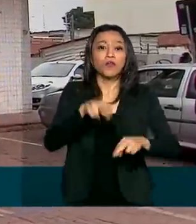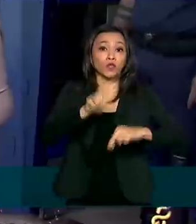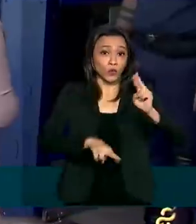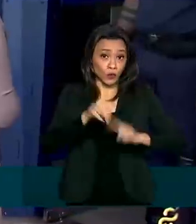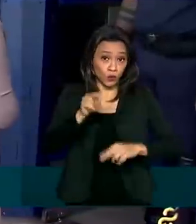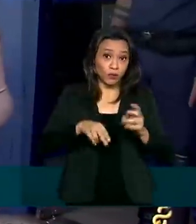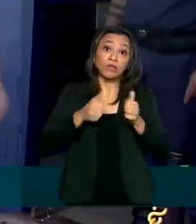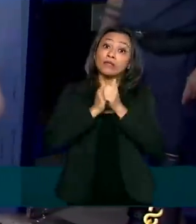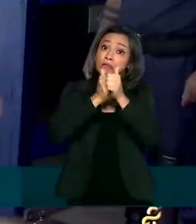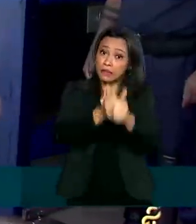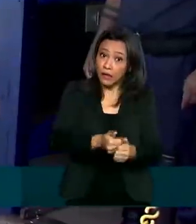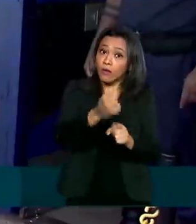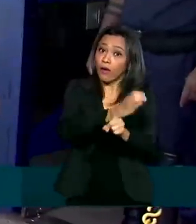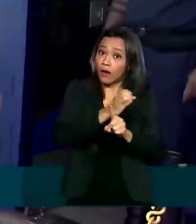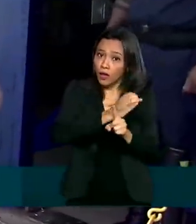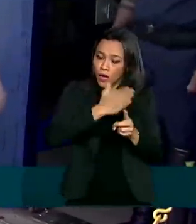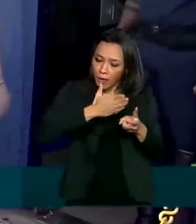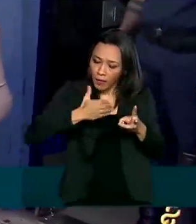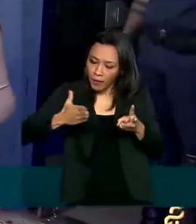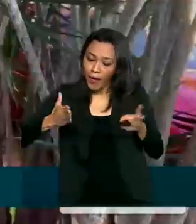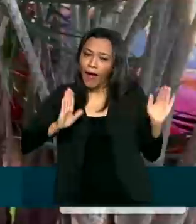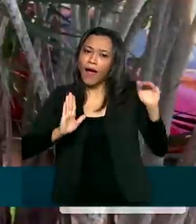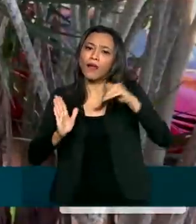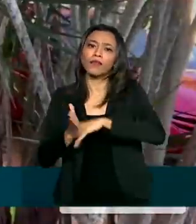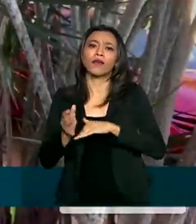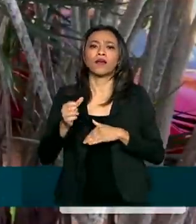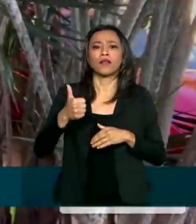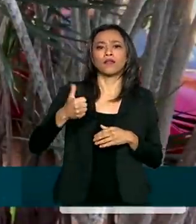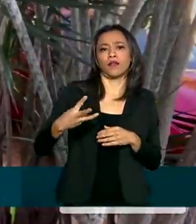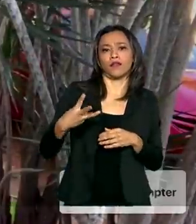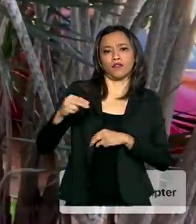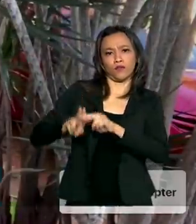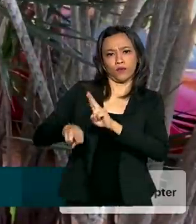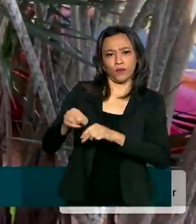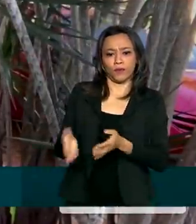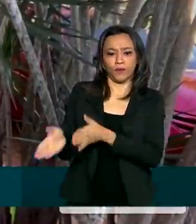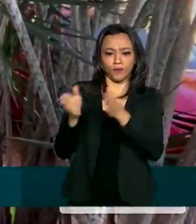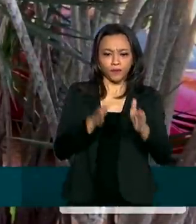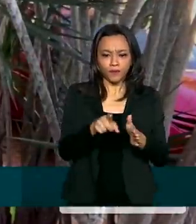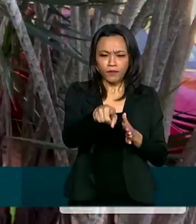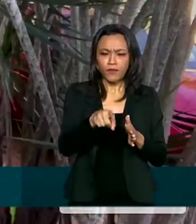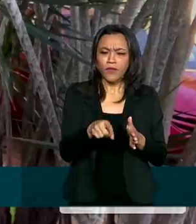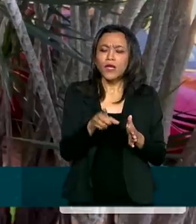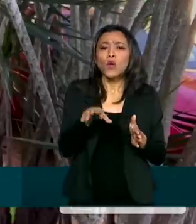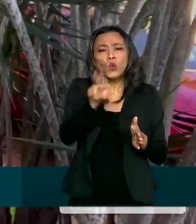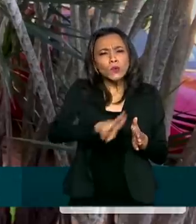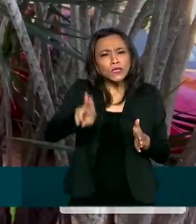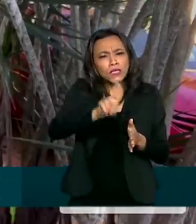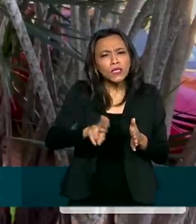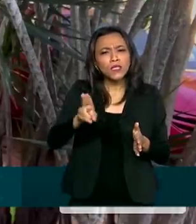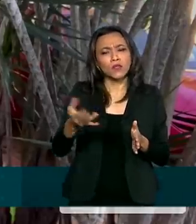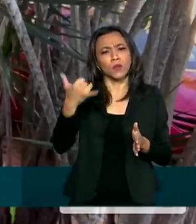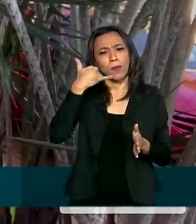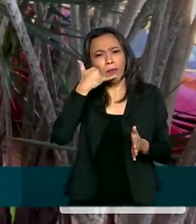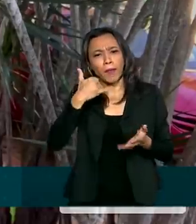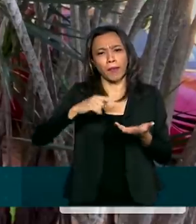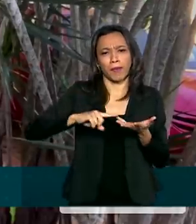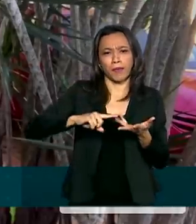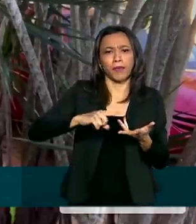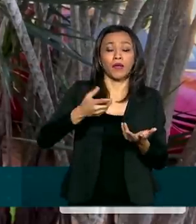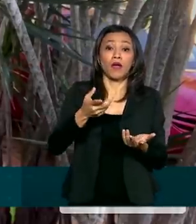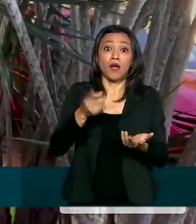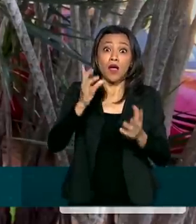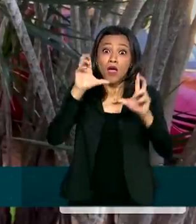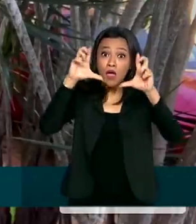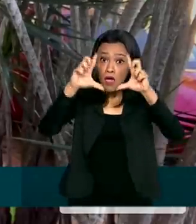o cronograma segue até o dia 13 de junho. O incentivo ao uso dos meios digitais ajudou a reduzir